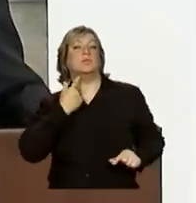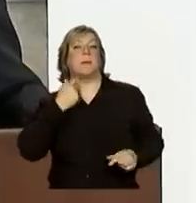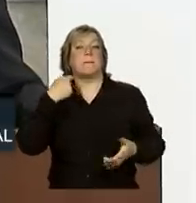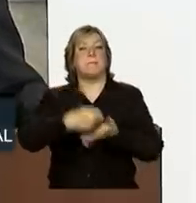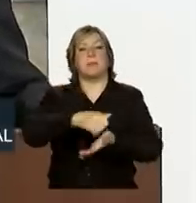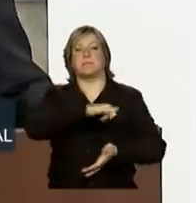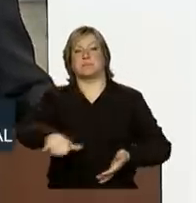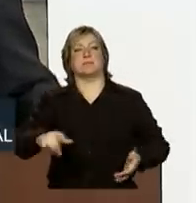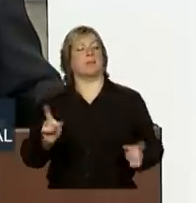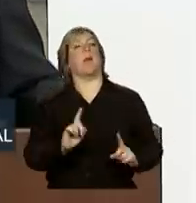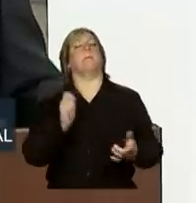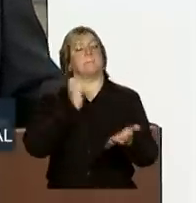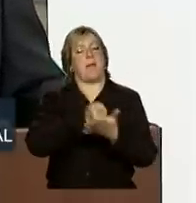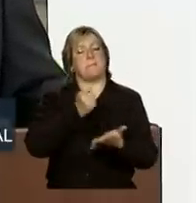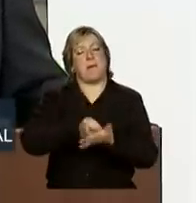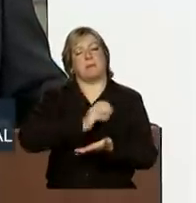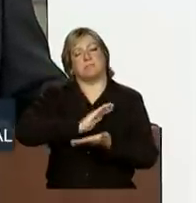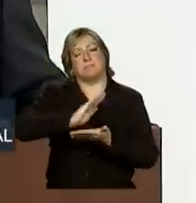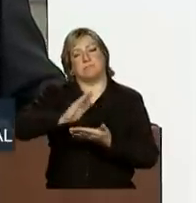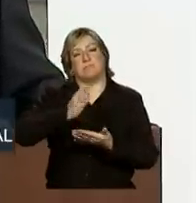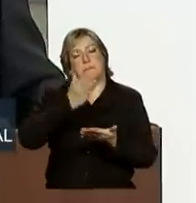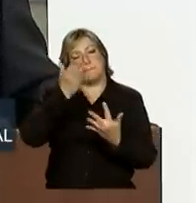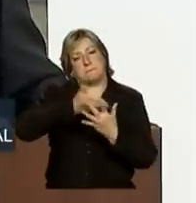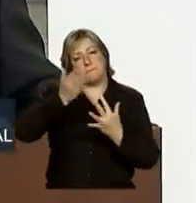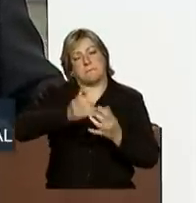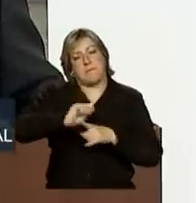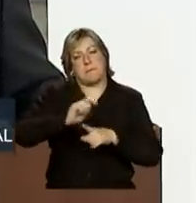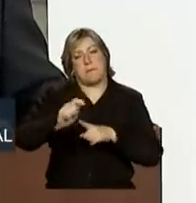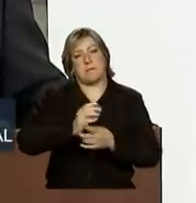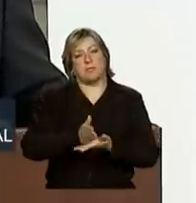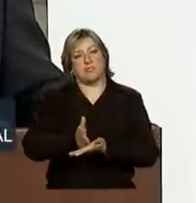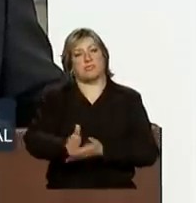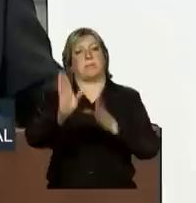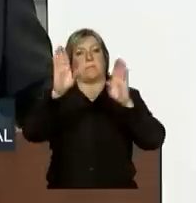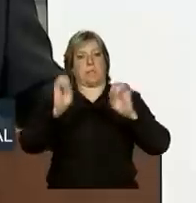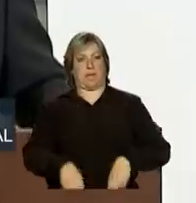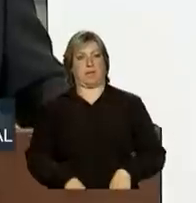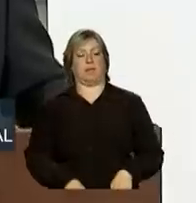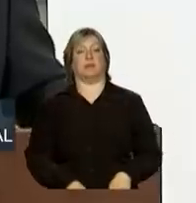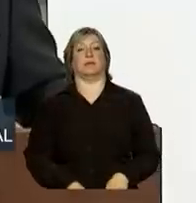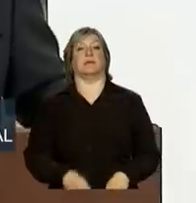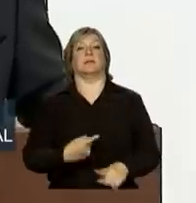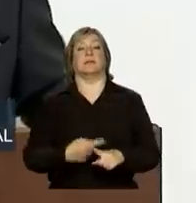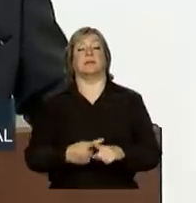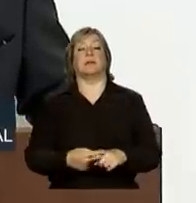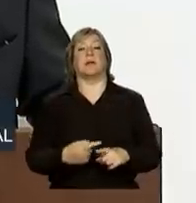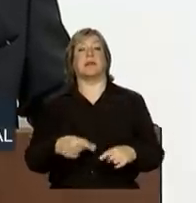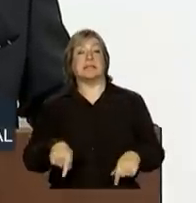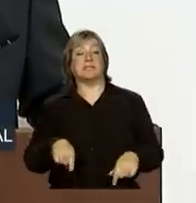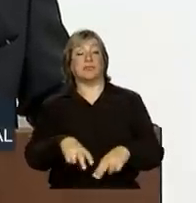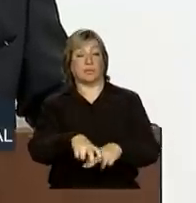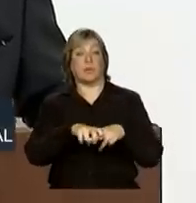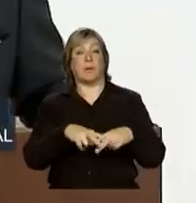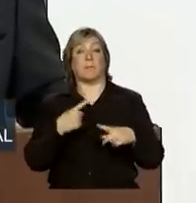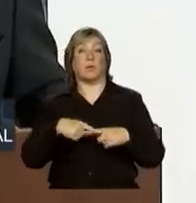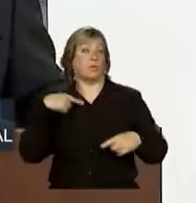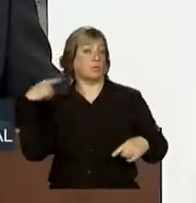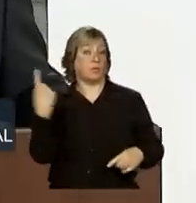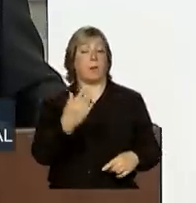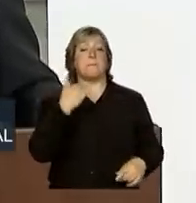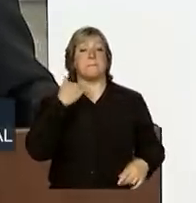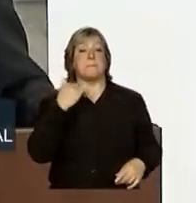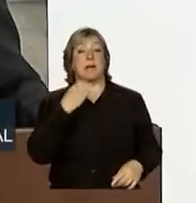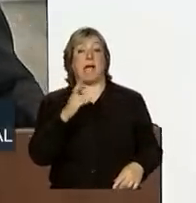inadimplência, de que muito se fala, em parte é causada pela restrição de crédito dos bancos e pelos